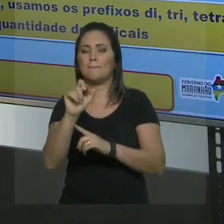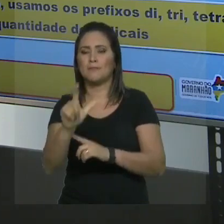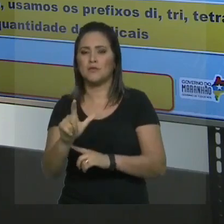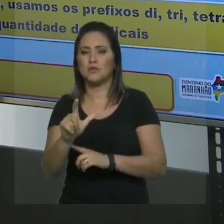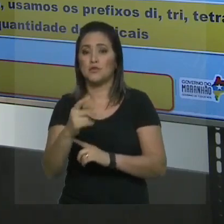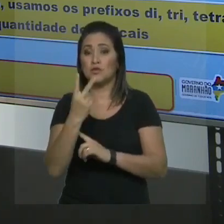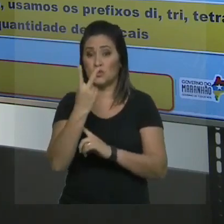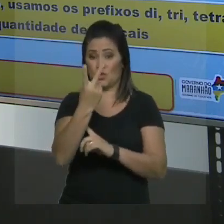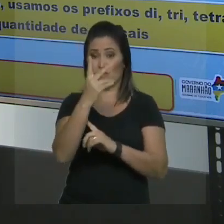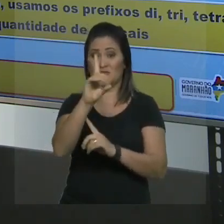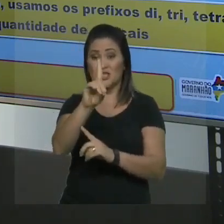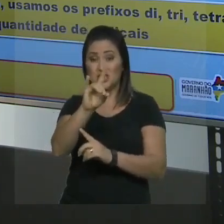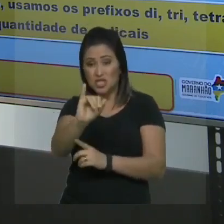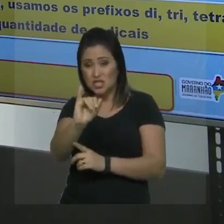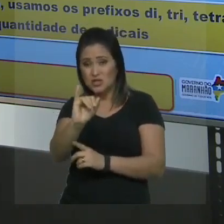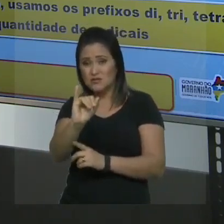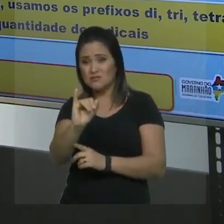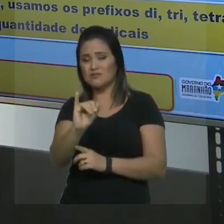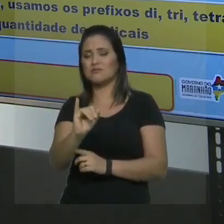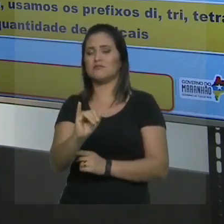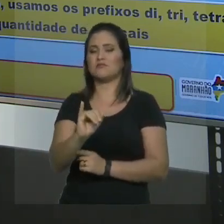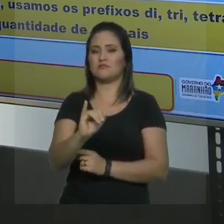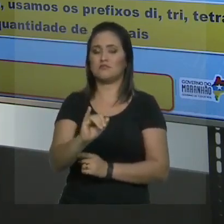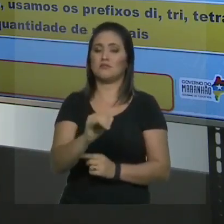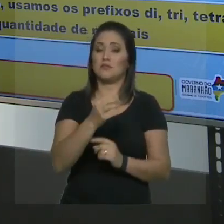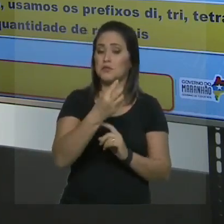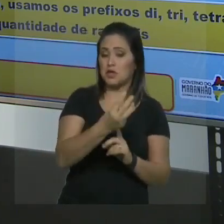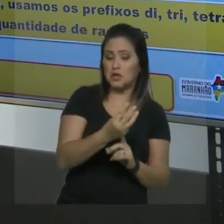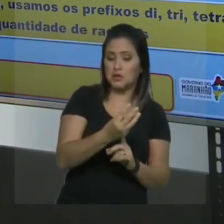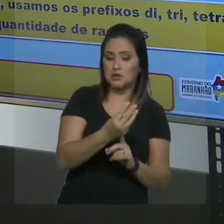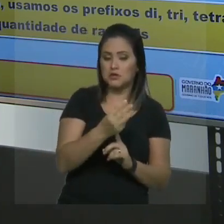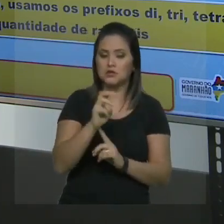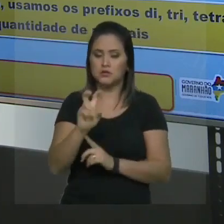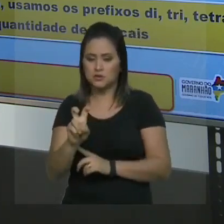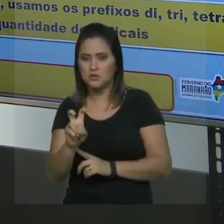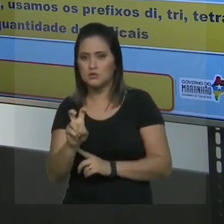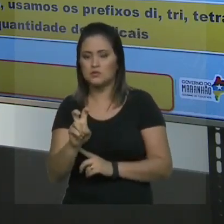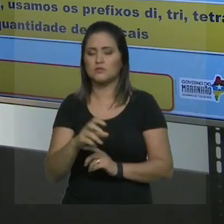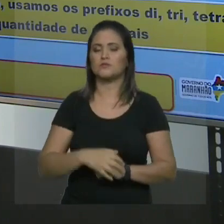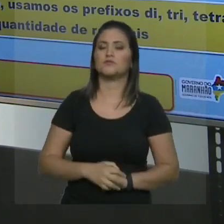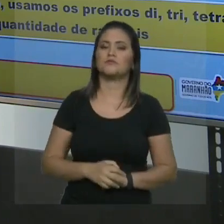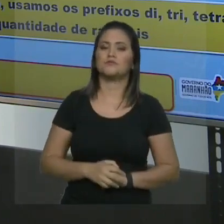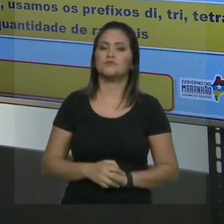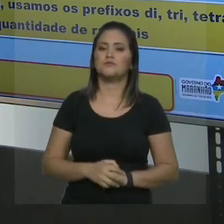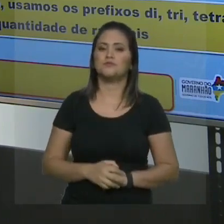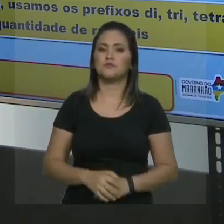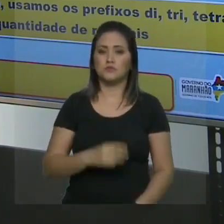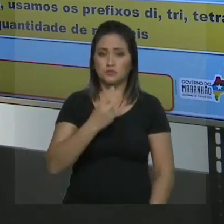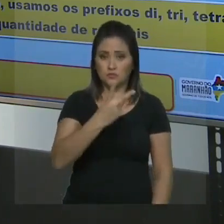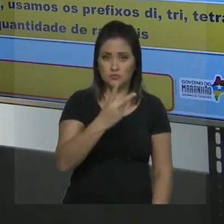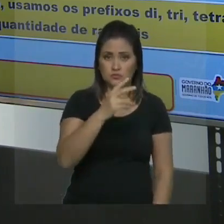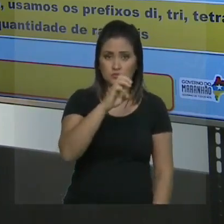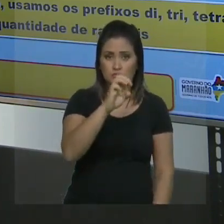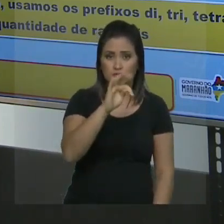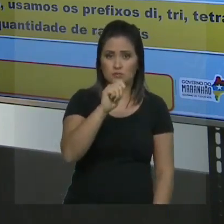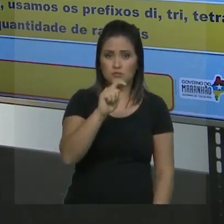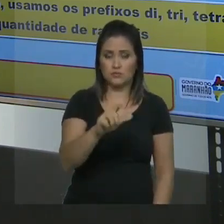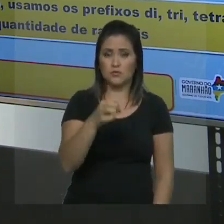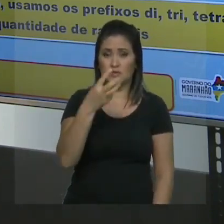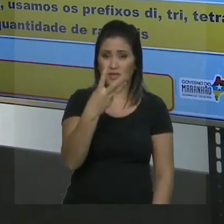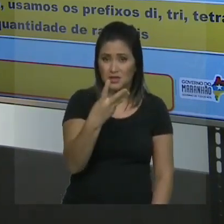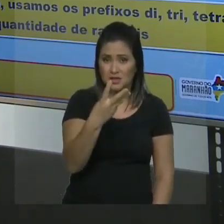dois radicais metil, um no carbono 3, outro no carbono 5. Então, vamos lá. 2 etil, 3, 5